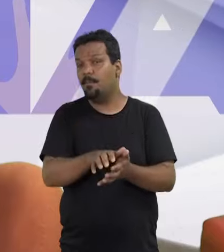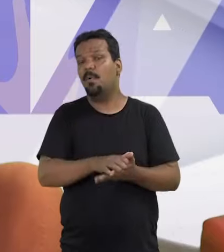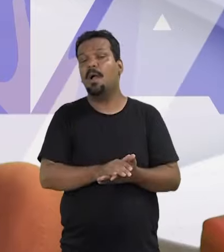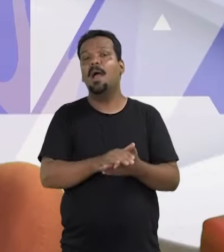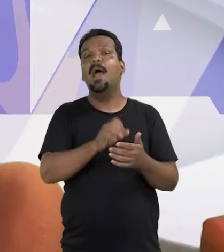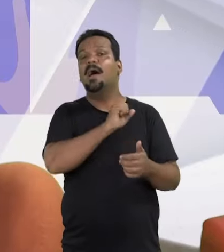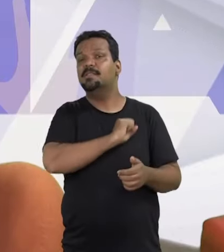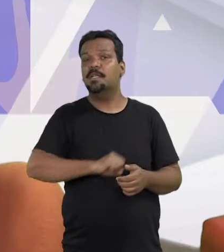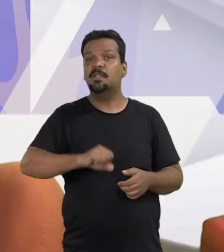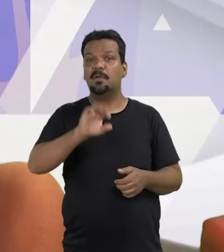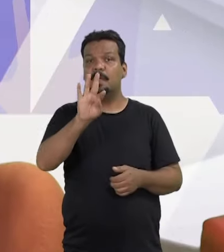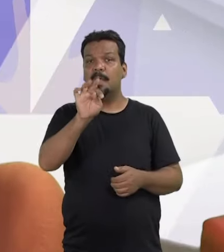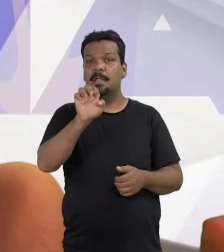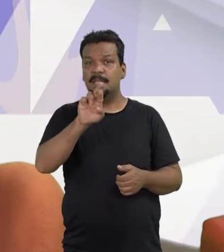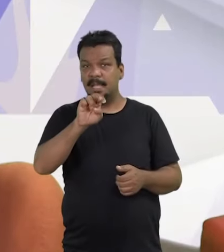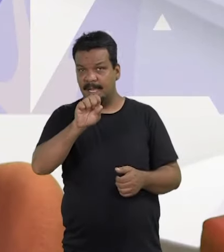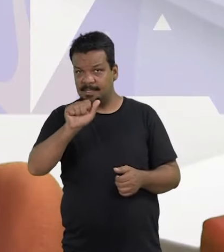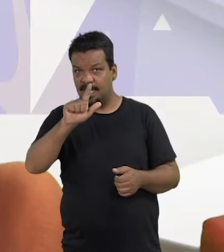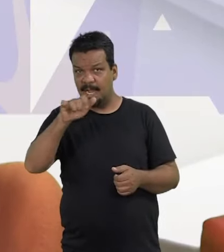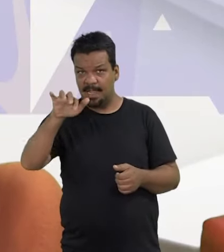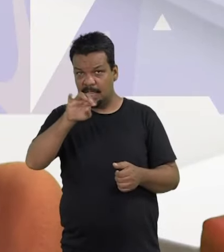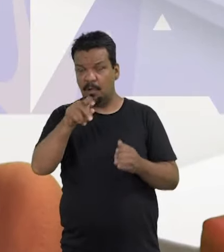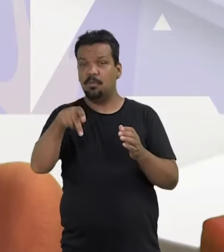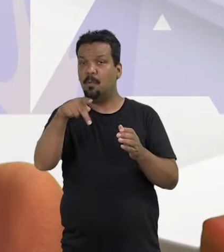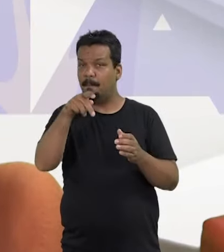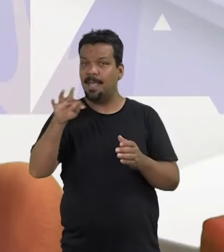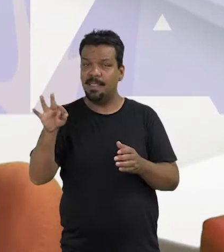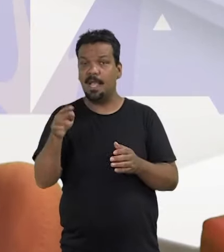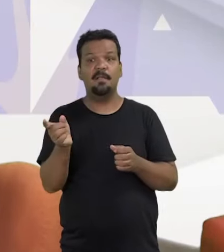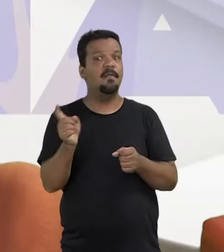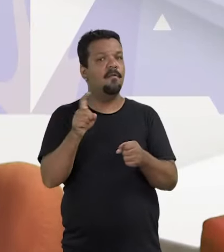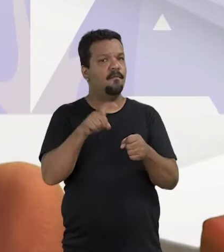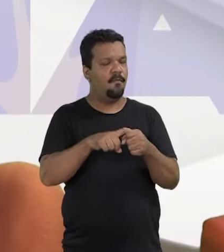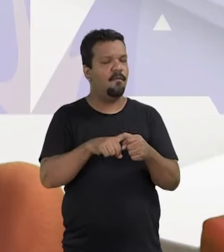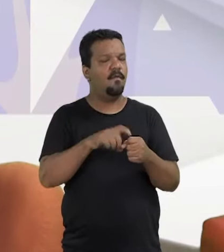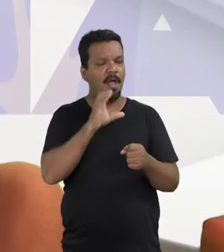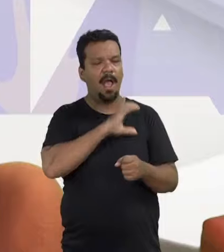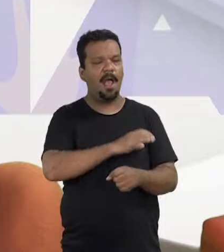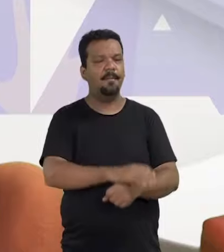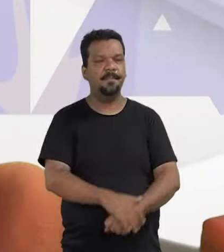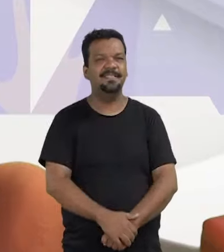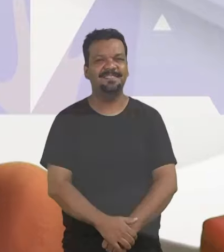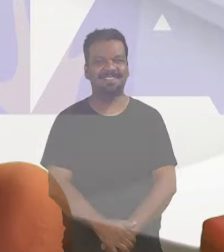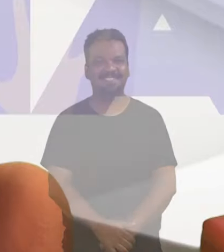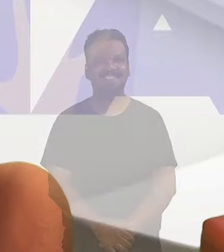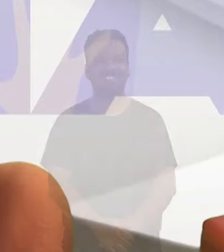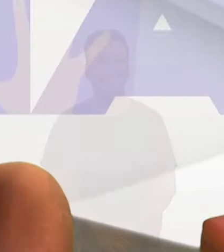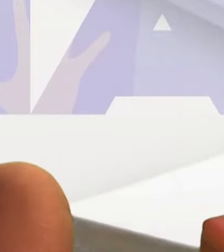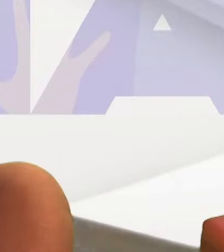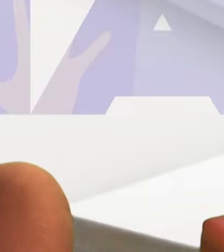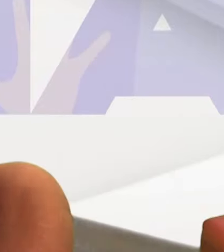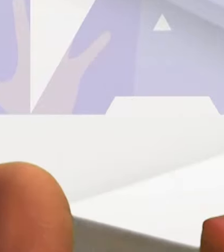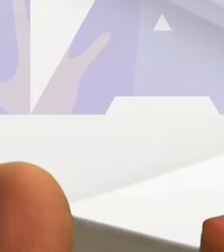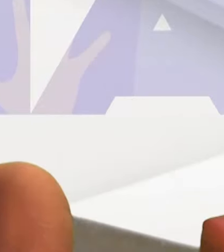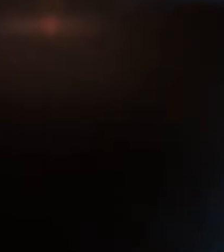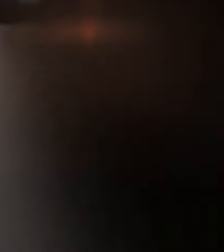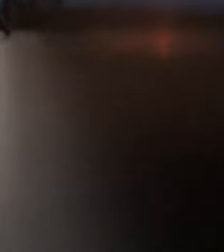do Estado de Pernambuco, a senadora Tereza Leitão, do PT. Voltamos daqui a pouco.